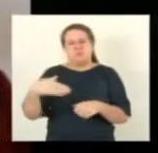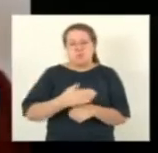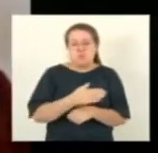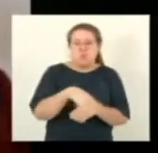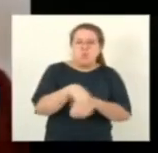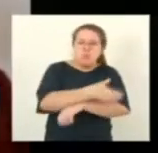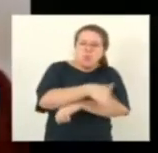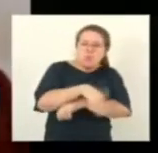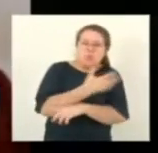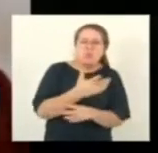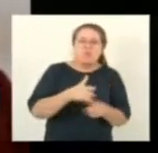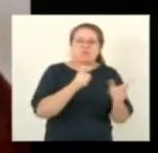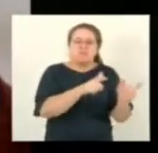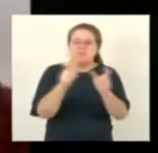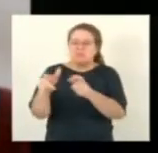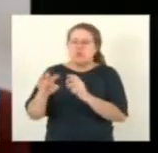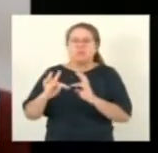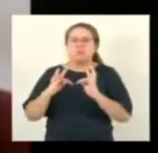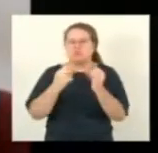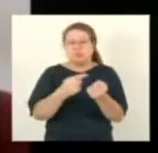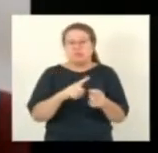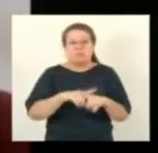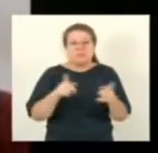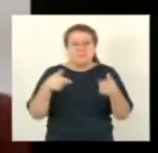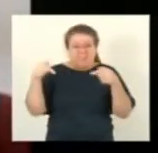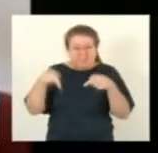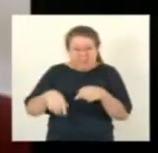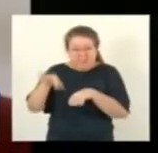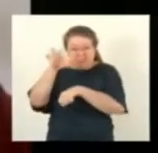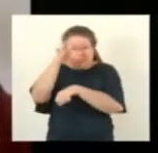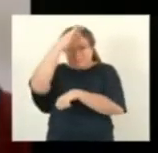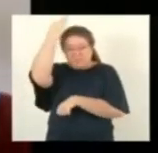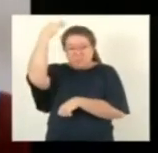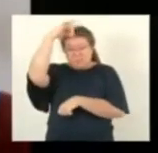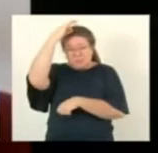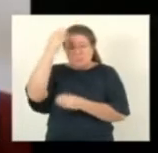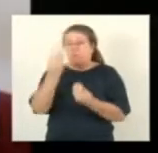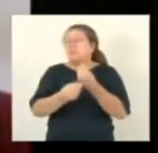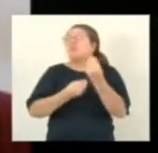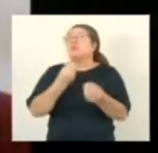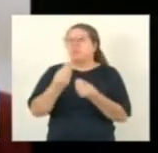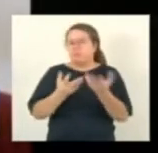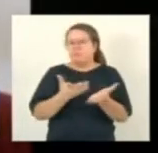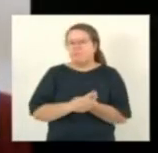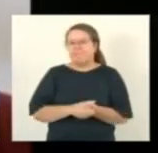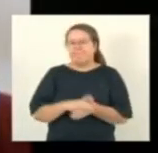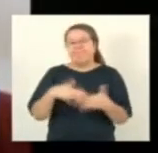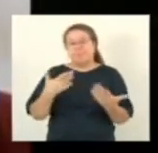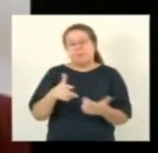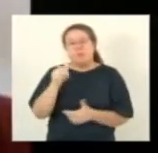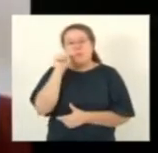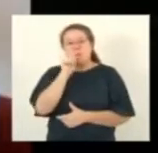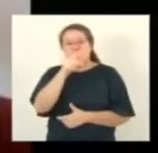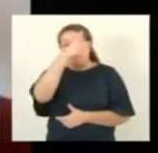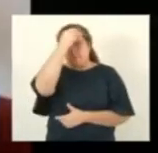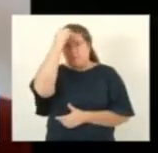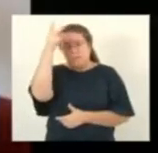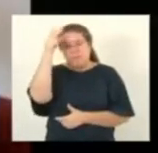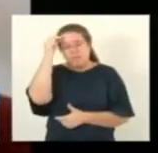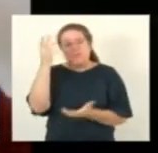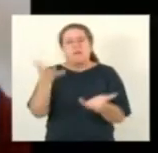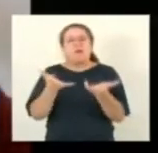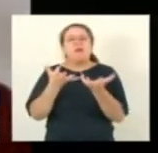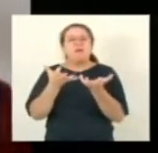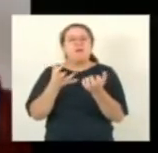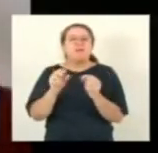feito a obra do Vale do Sol sob o argumento da prefeita que não faria parte só do tratamento do esgoto, que ela queria